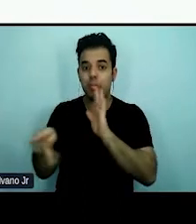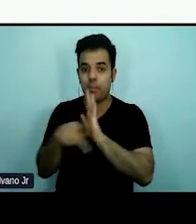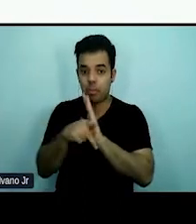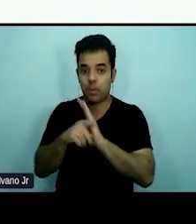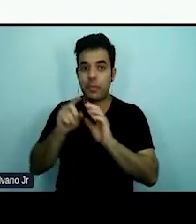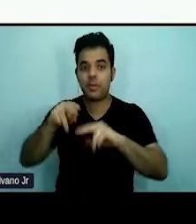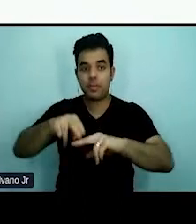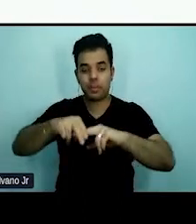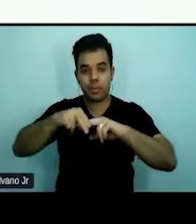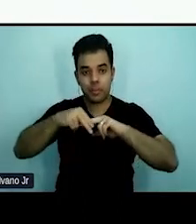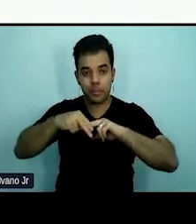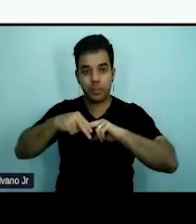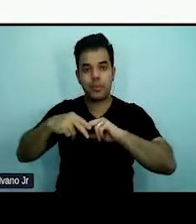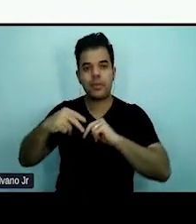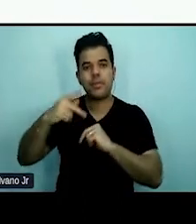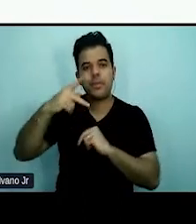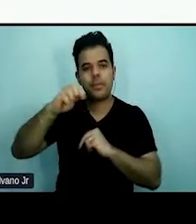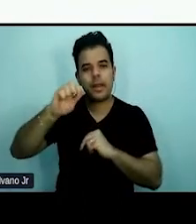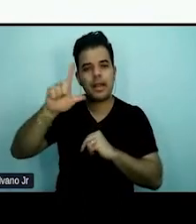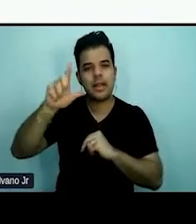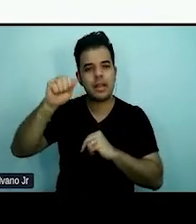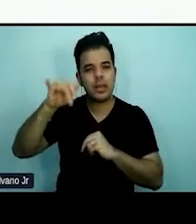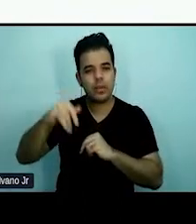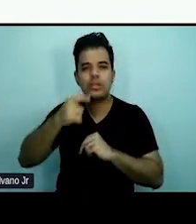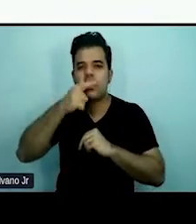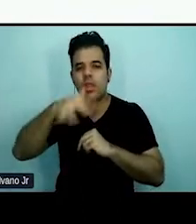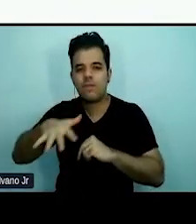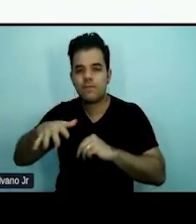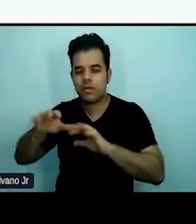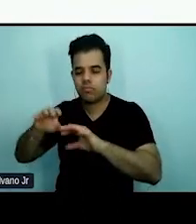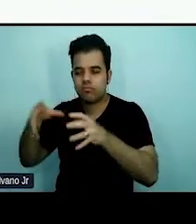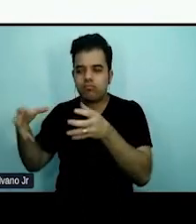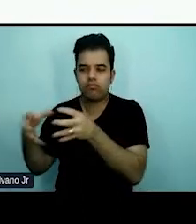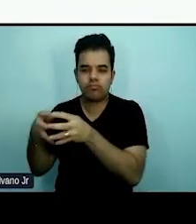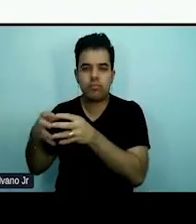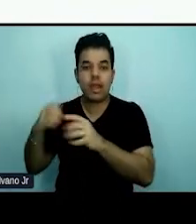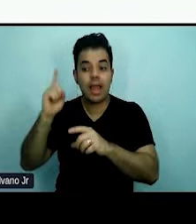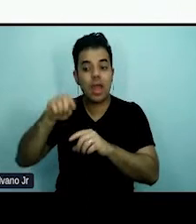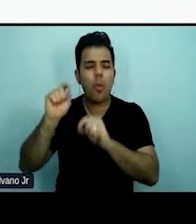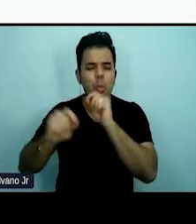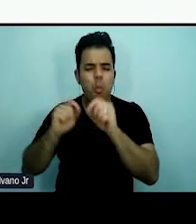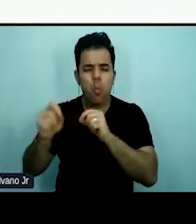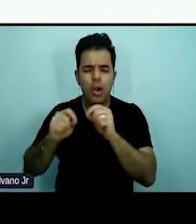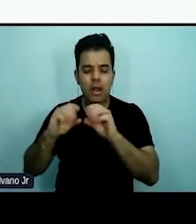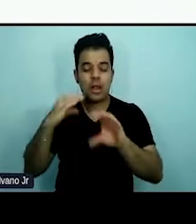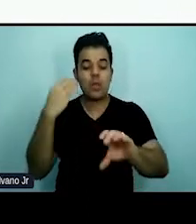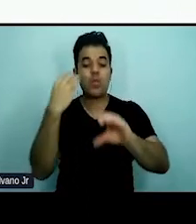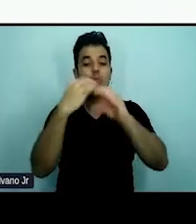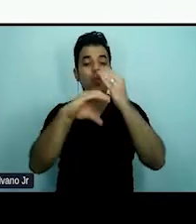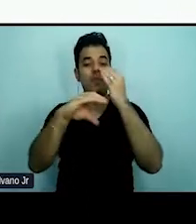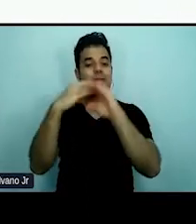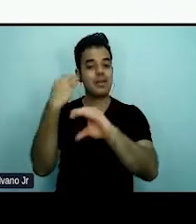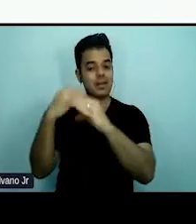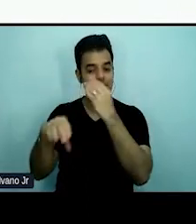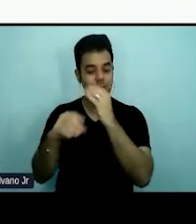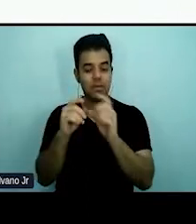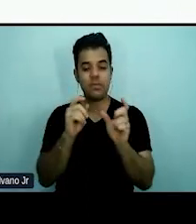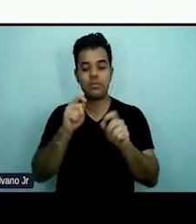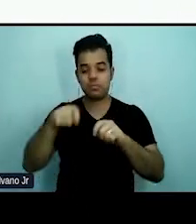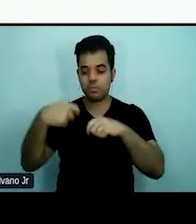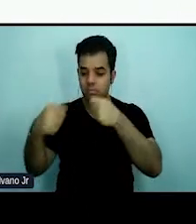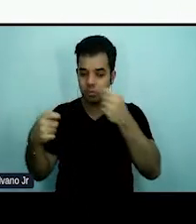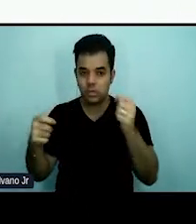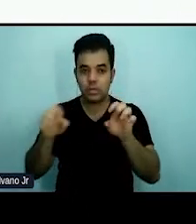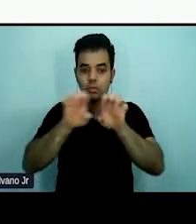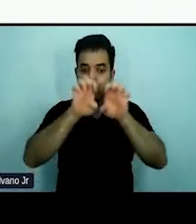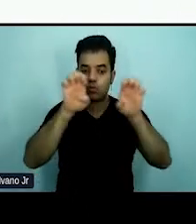Play Language Federation, que é, é uma comunicação na qual as palavras, a estrutura e o design